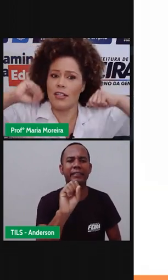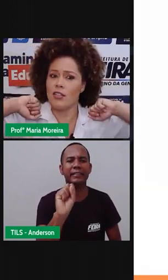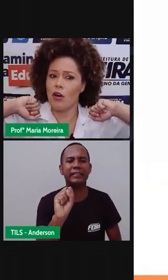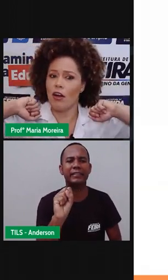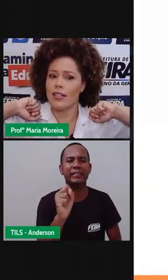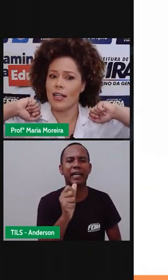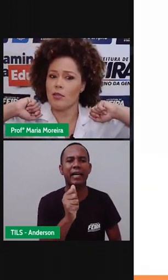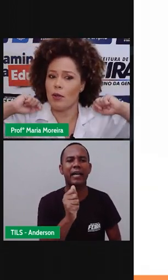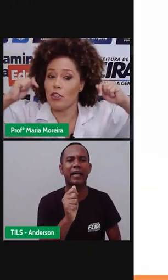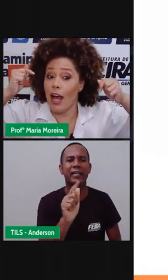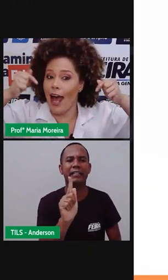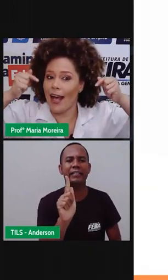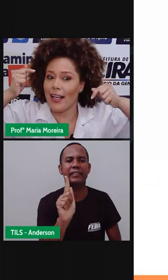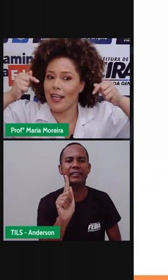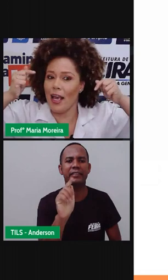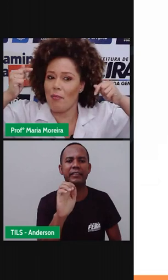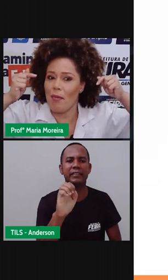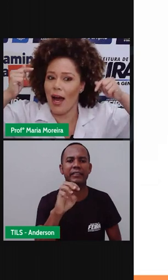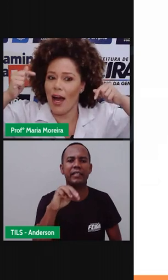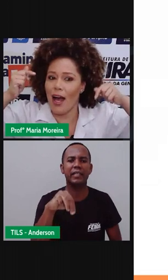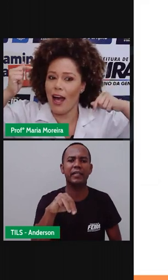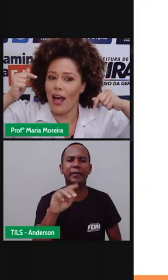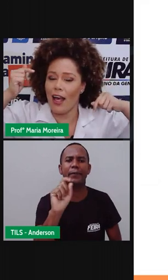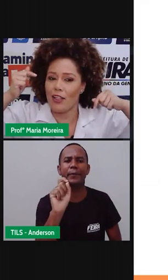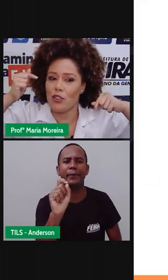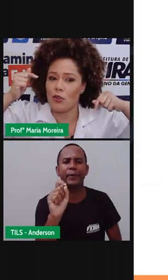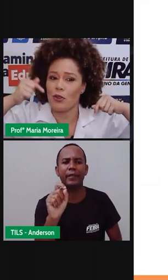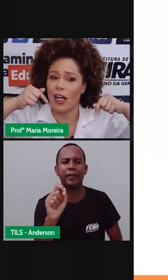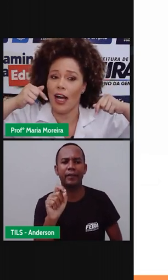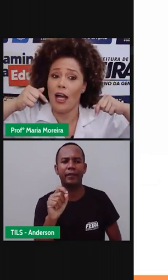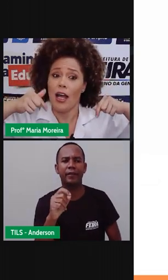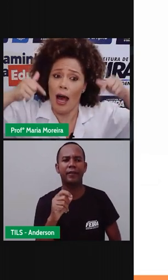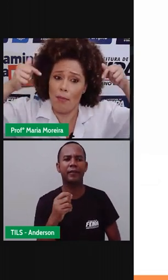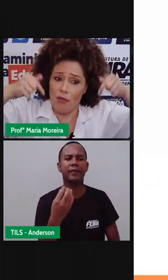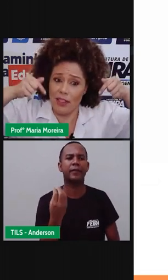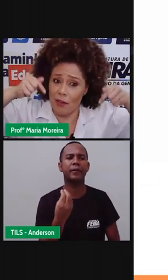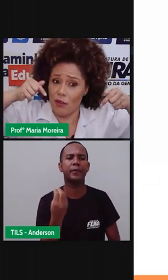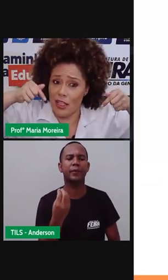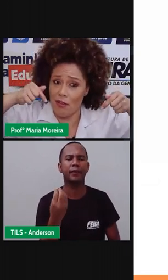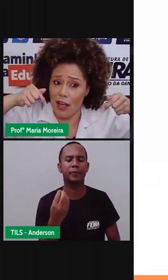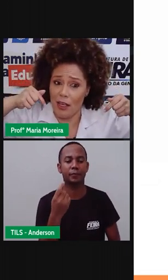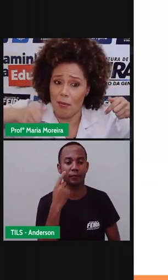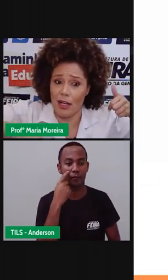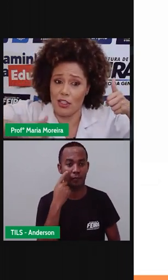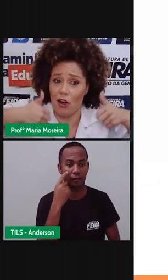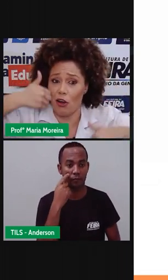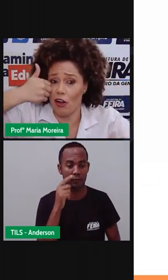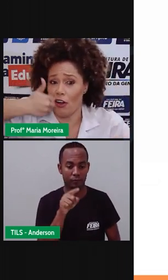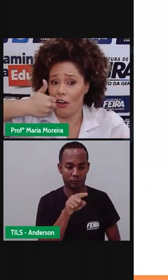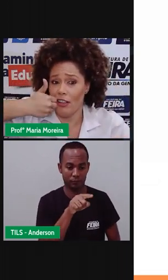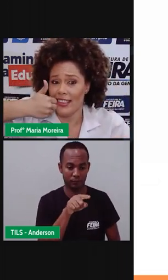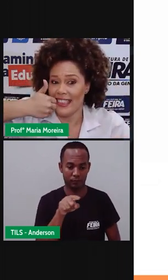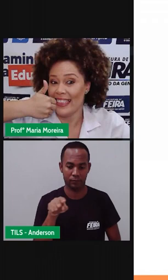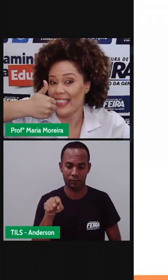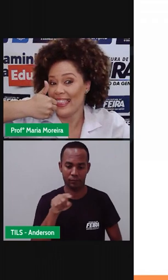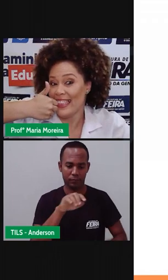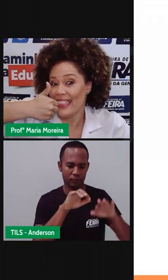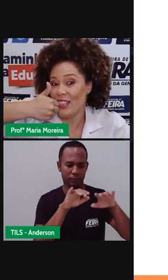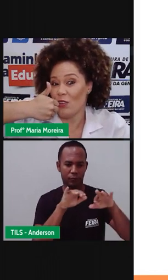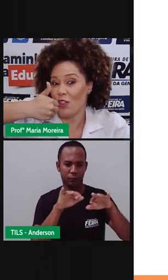Onde é que vocês vão colocar essa resposta? Aqui embaixo, tá? Aproveita que vão escrever aqui embaixo, já coloca, ó,